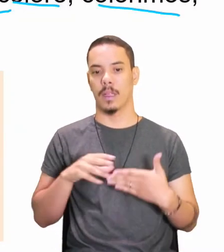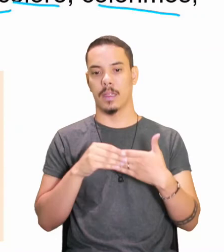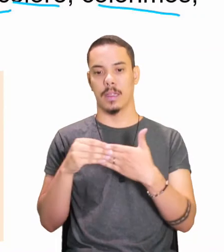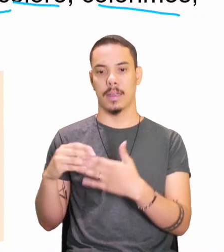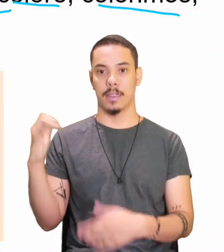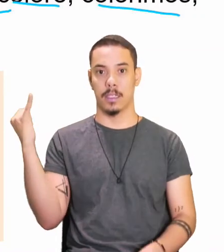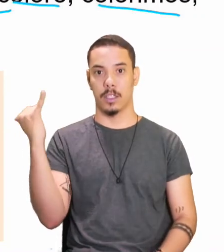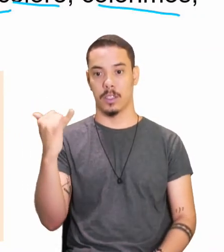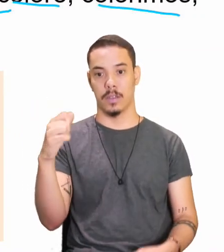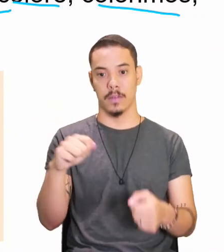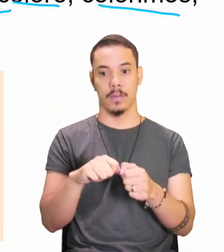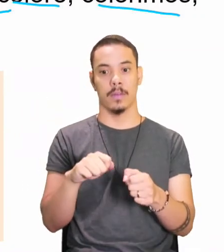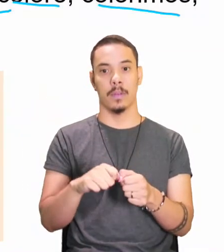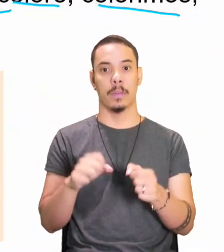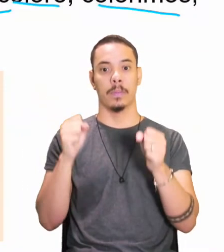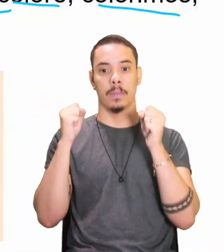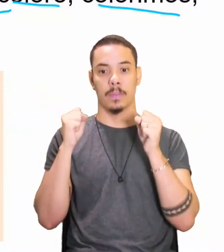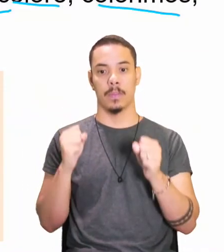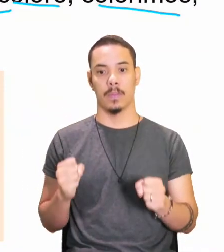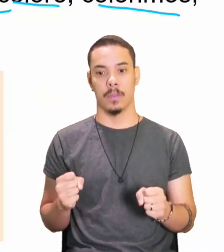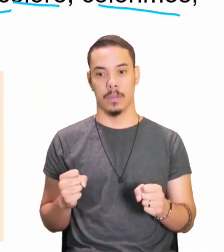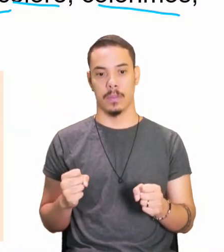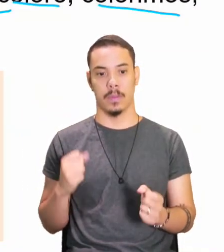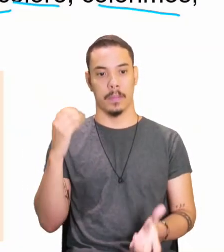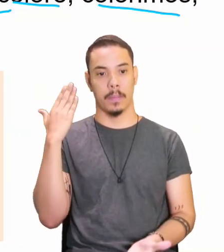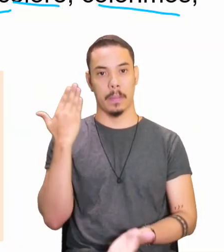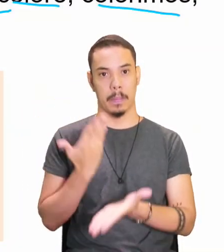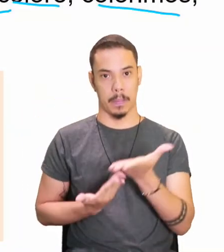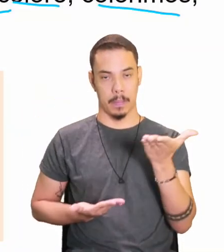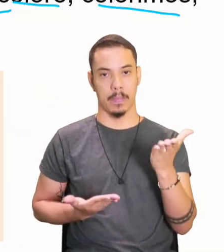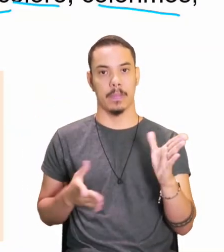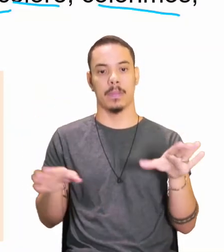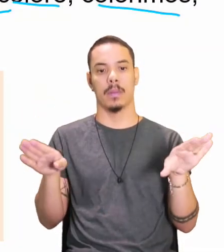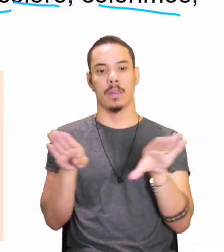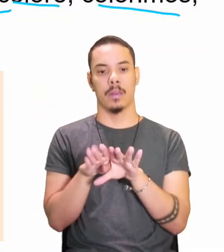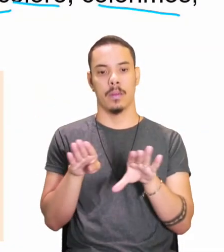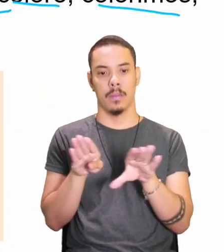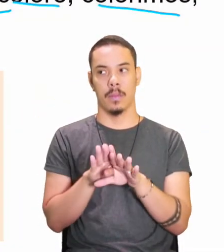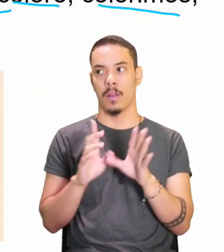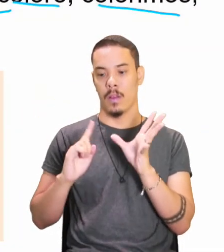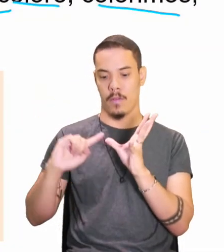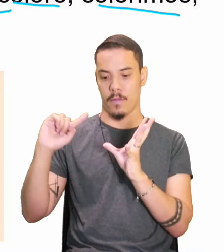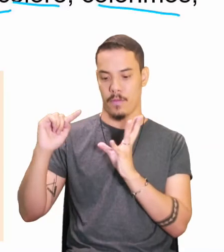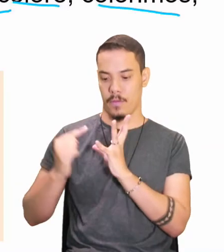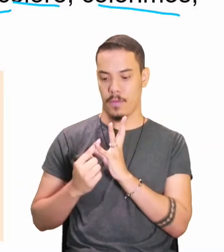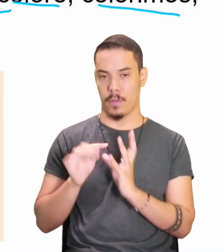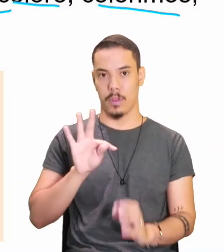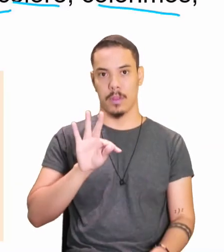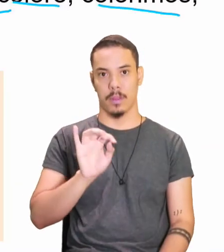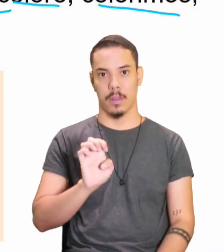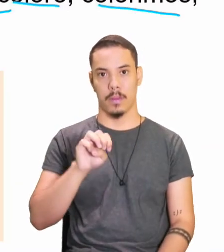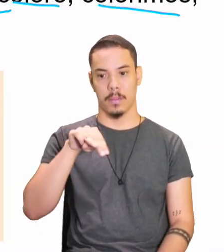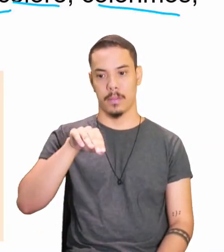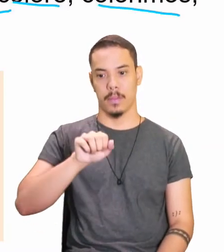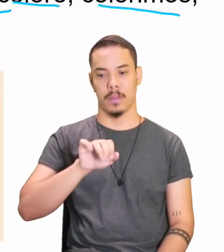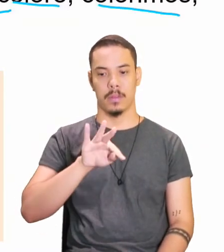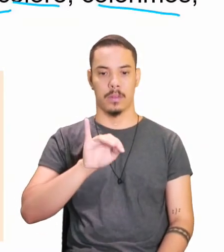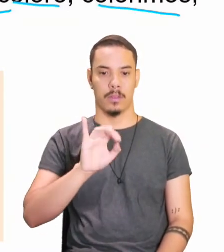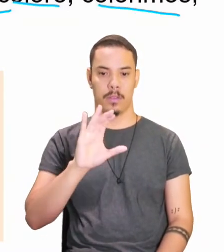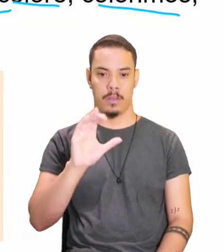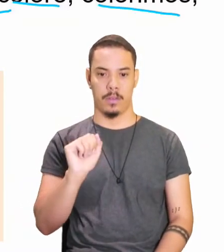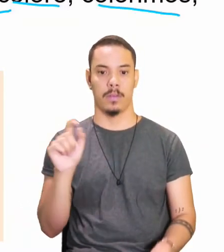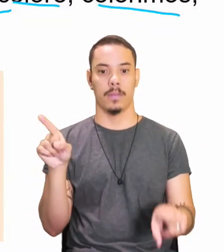podem o quê, amadinha? Perder, também a vogal temática. E na